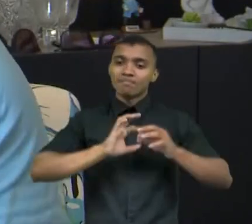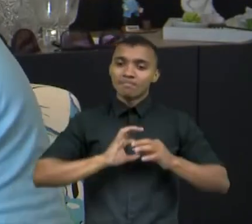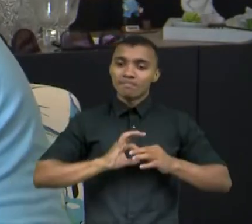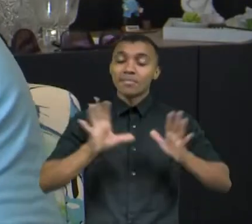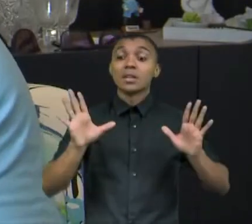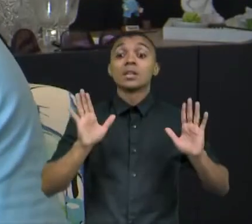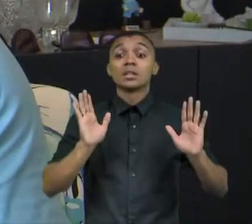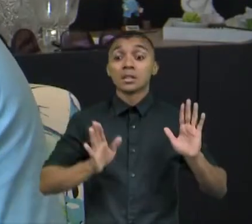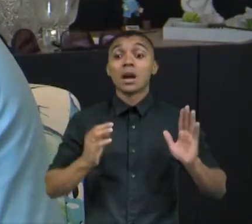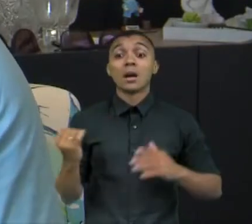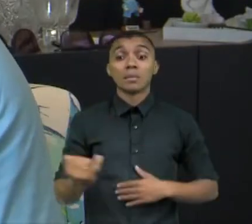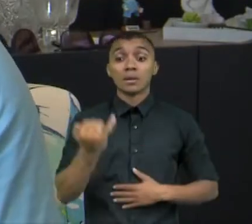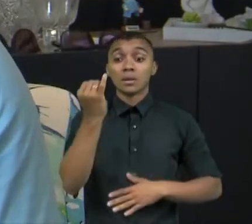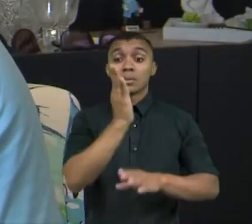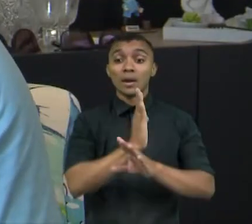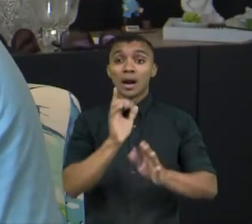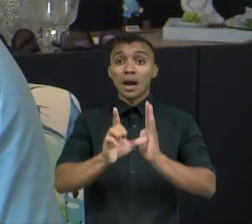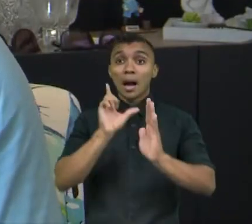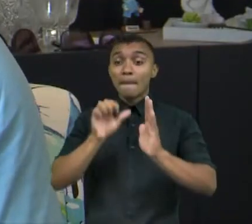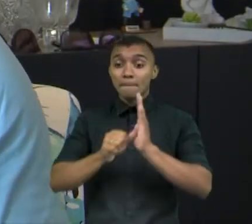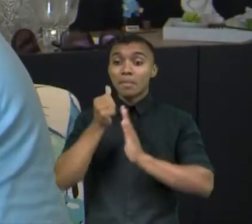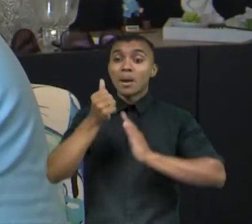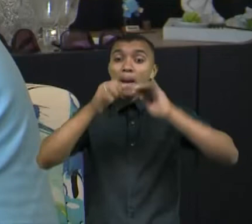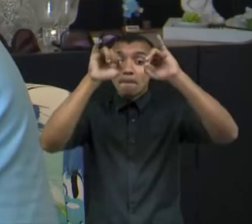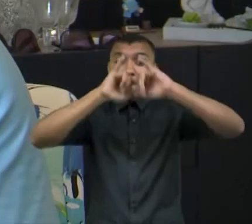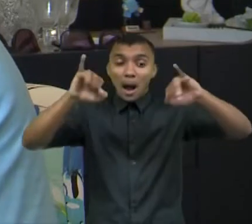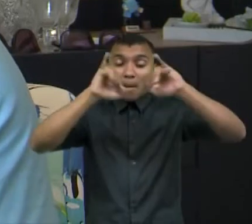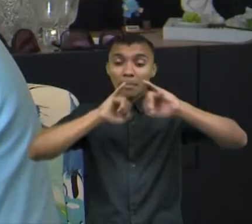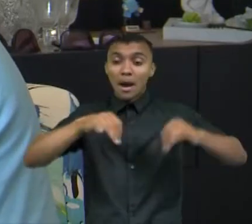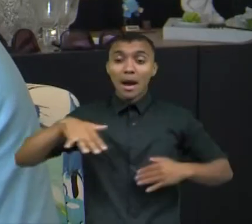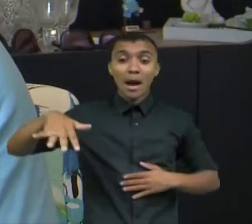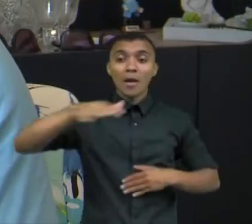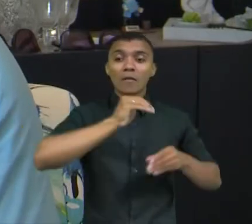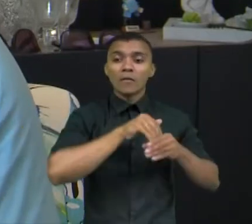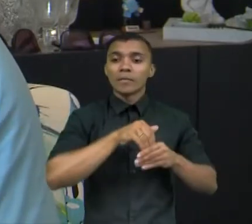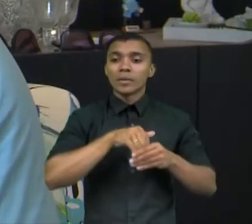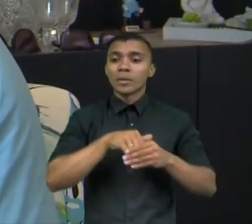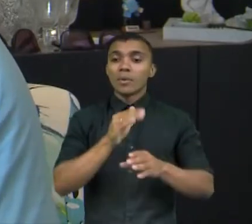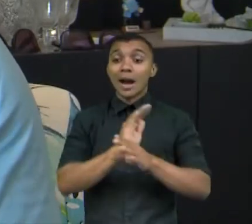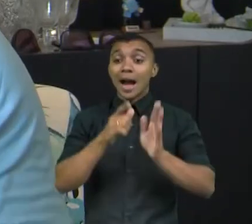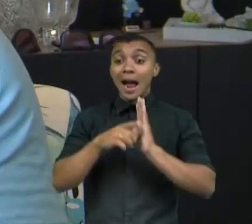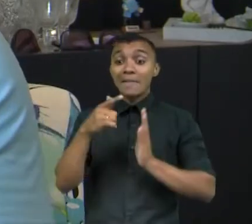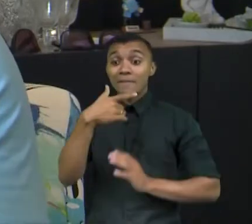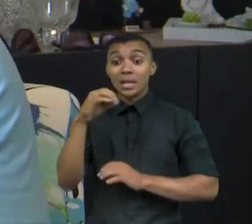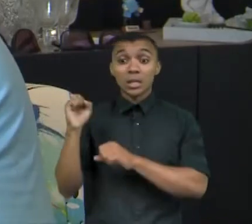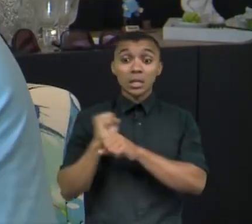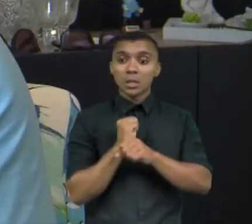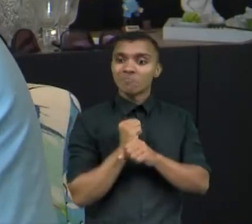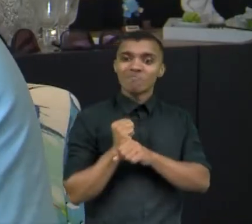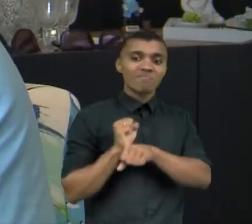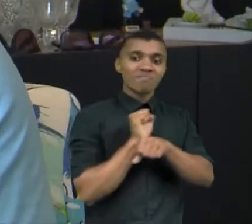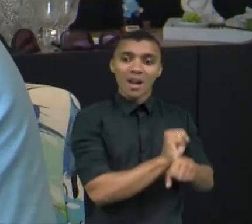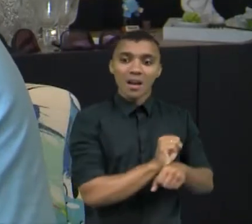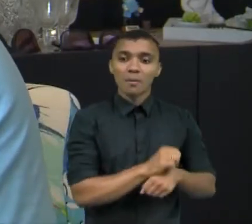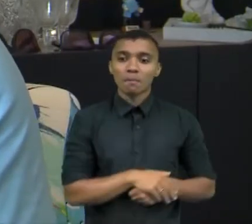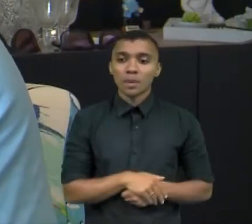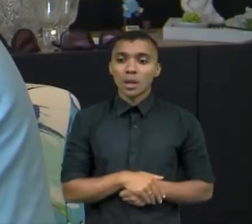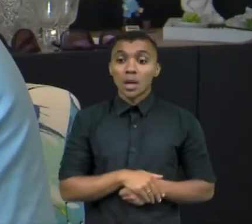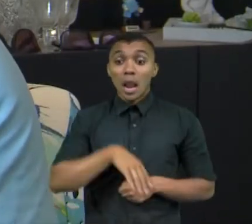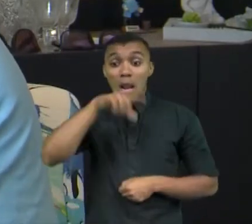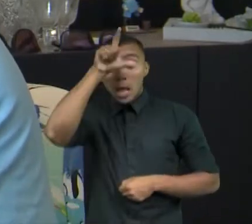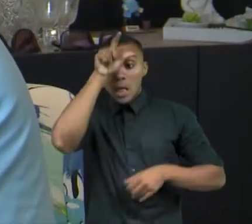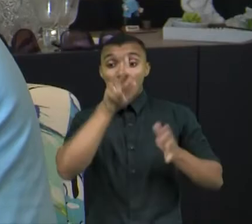porque é a primeira campanha eleitoral em mais de 20 anos. Grandes líderes políticos